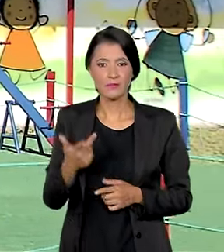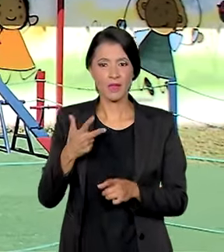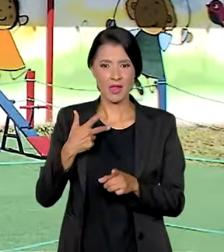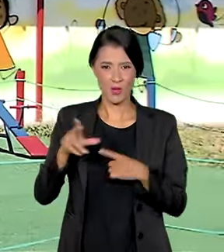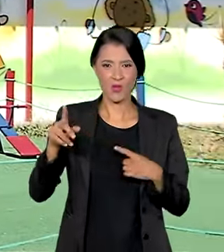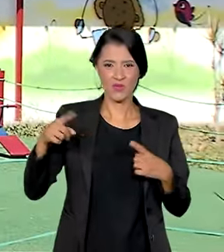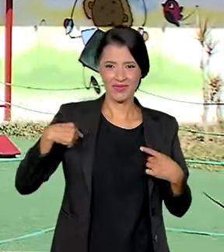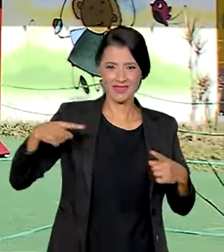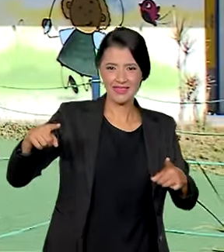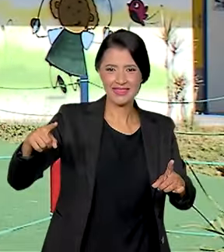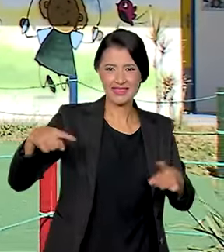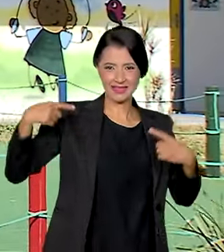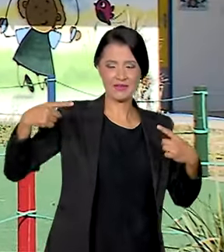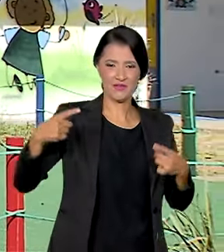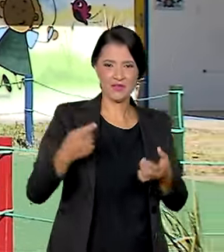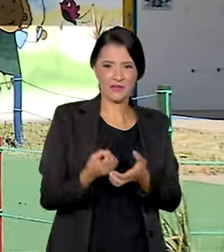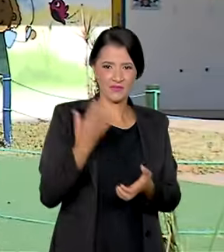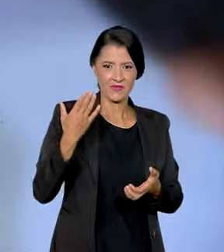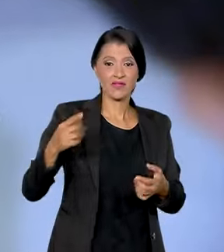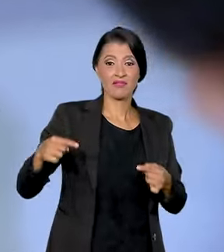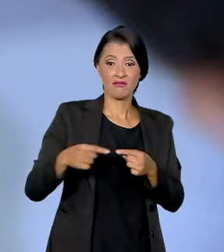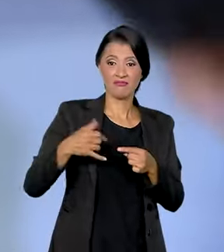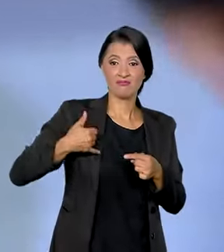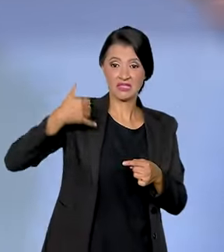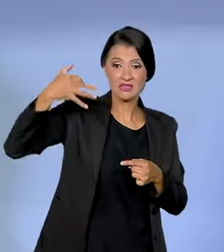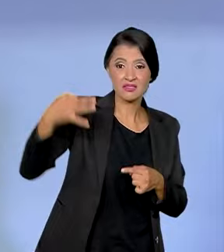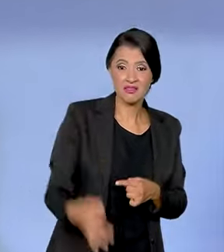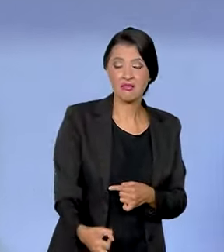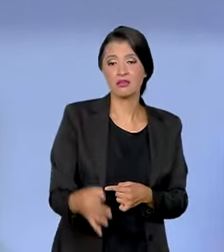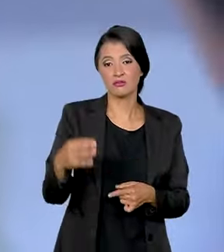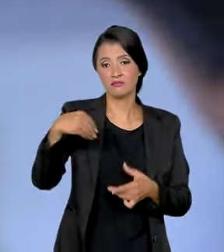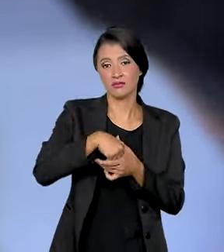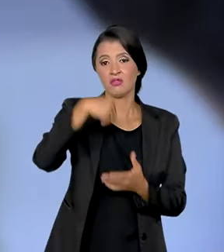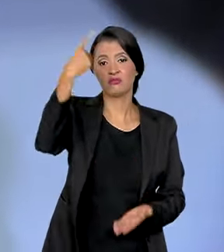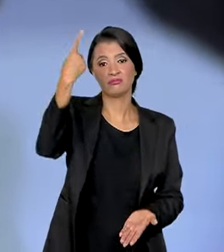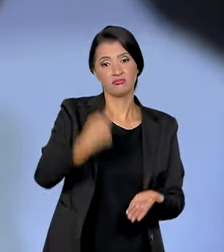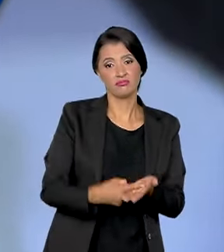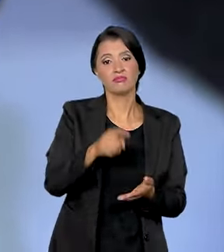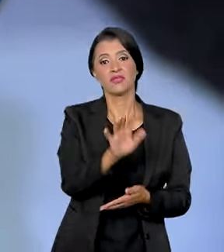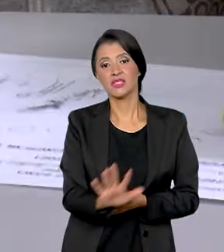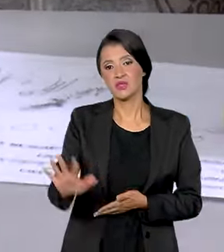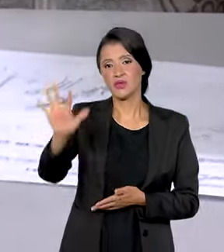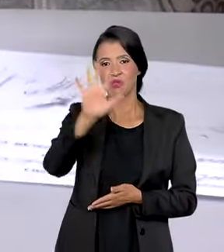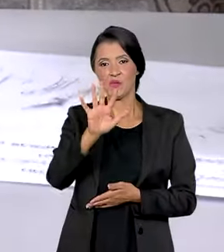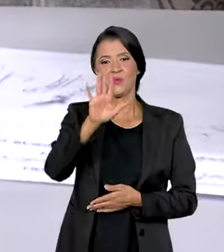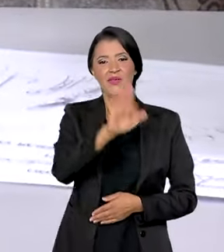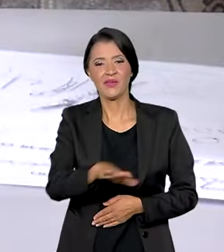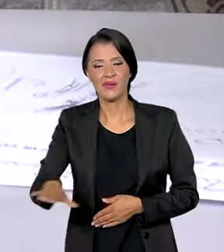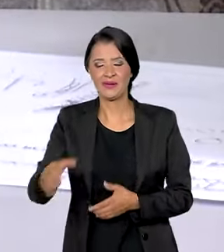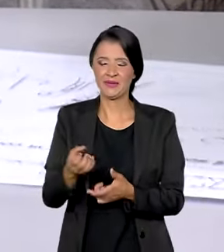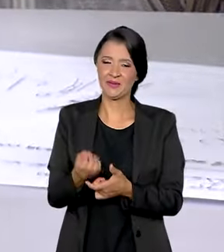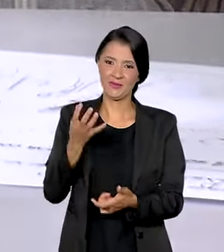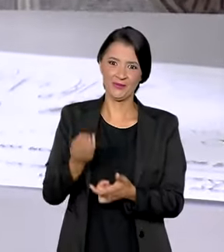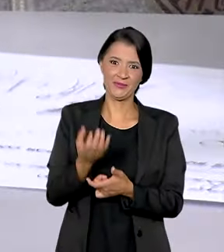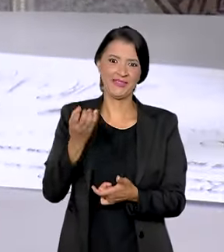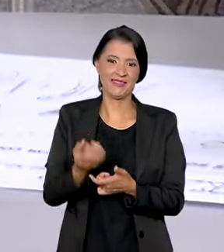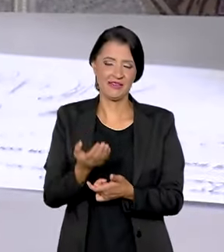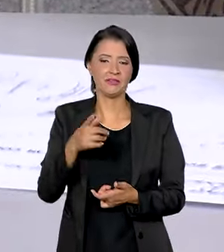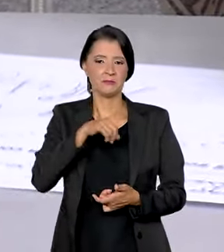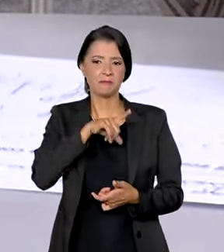Vencer o desafio da alfabetização na idade certa está no Compromisso Nacional Criança